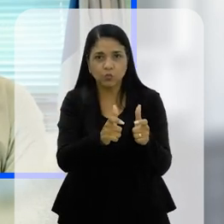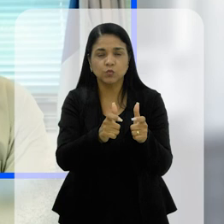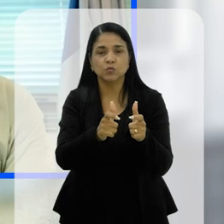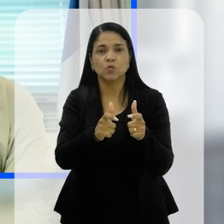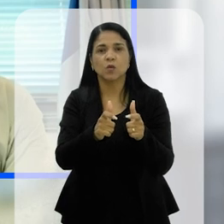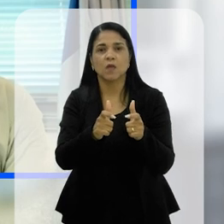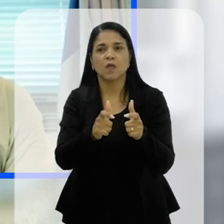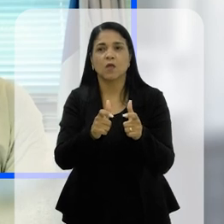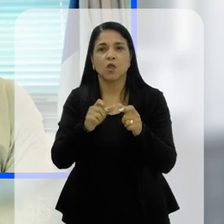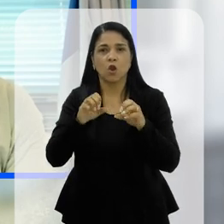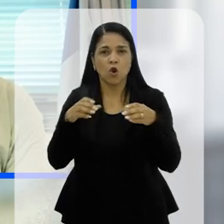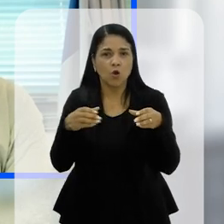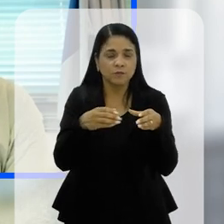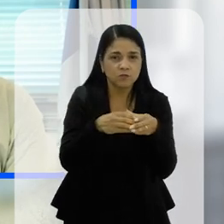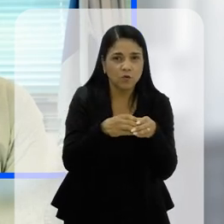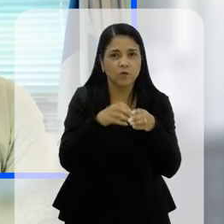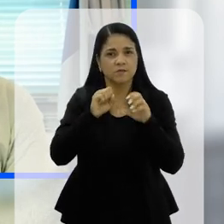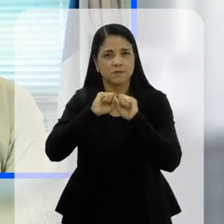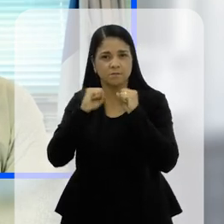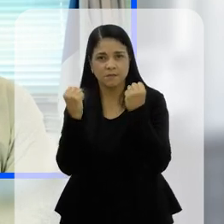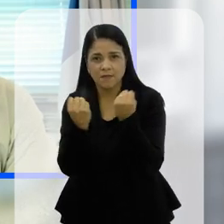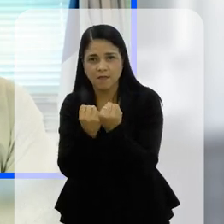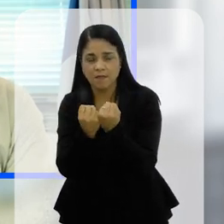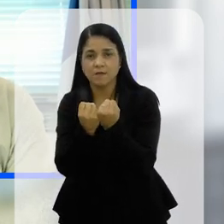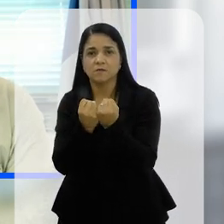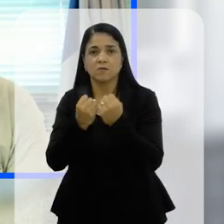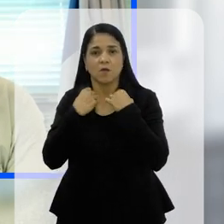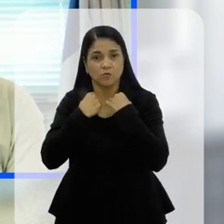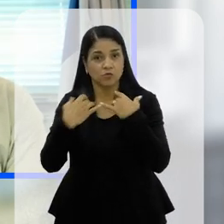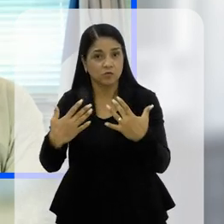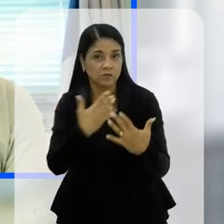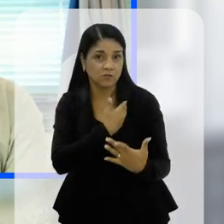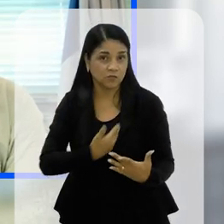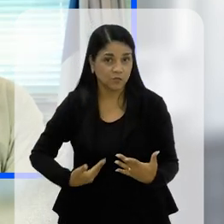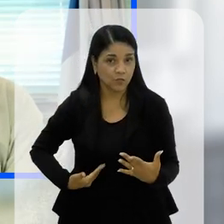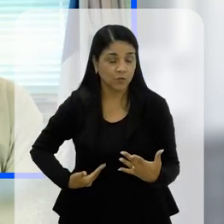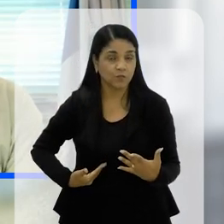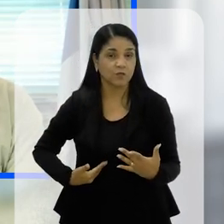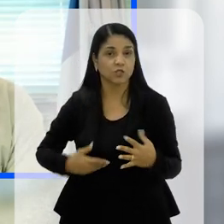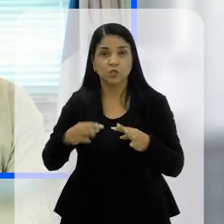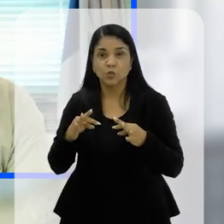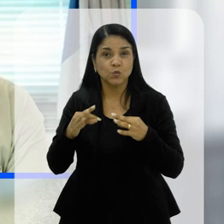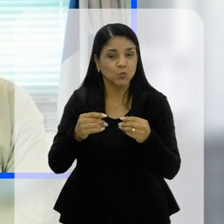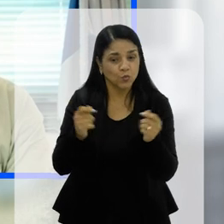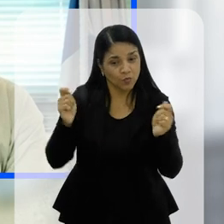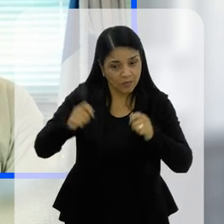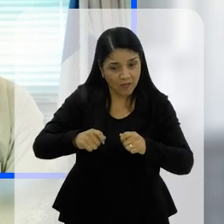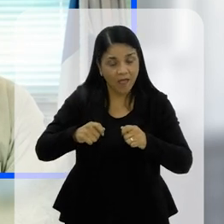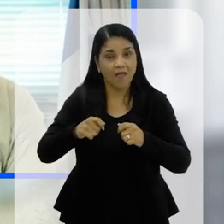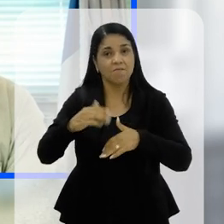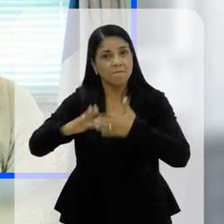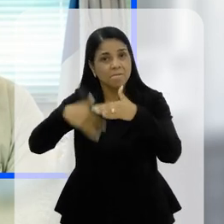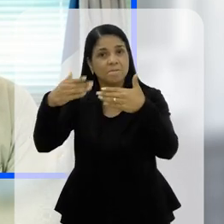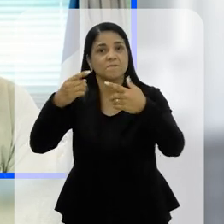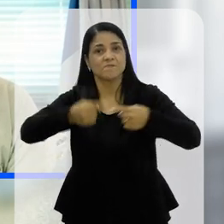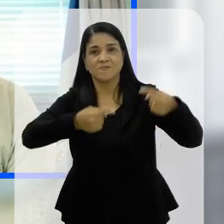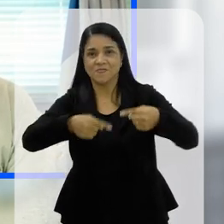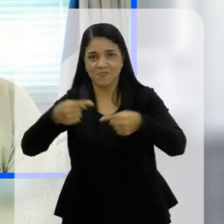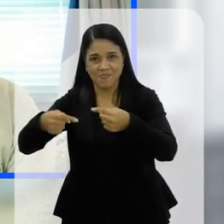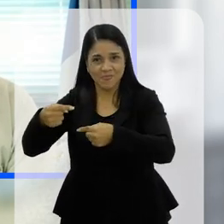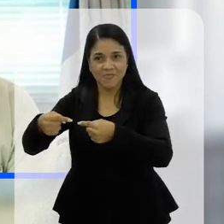espaços, né? Comissões, seminários, audiências públicas, tudo isso que faz também